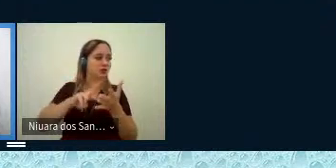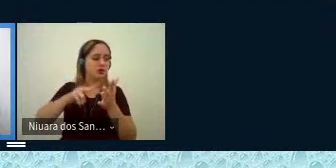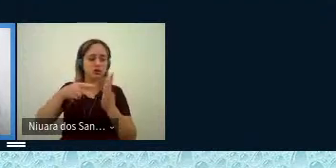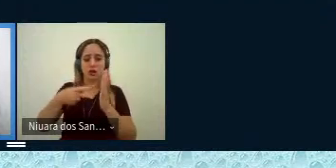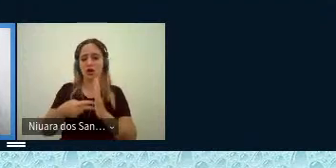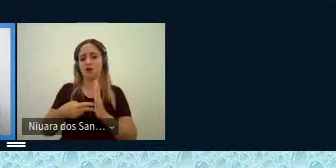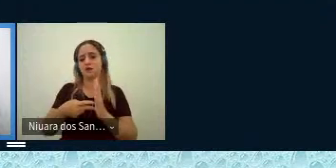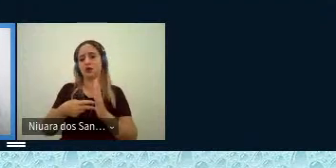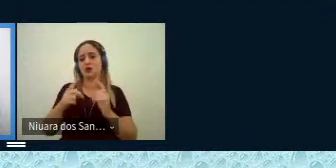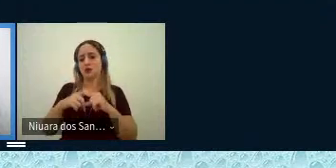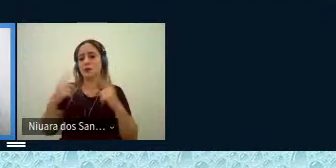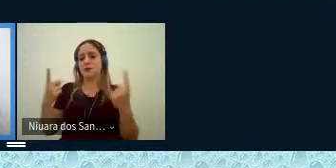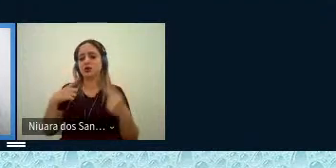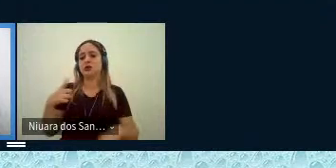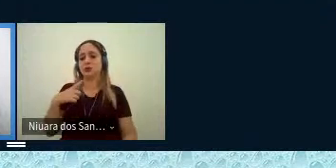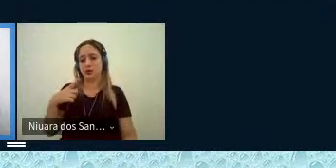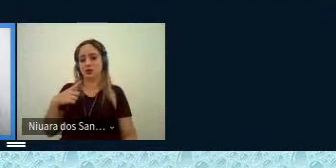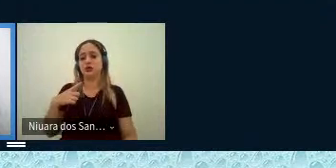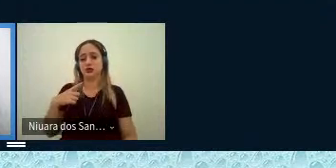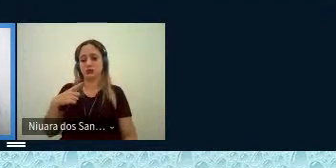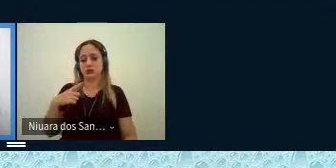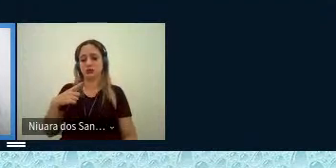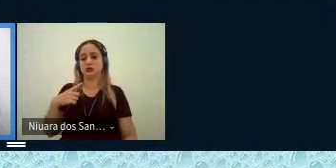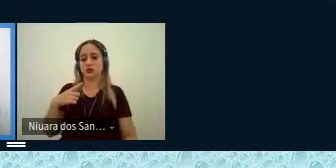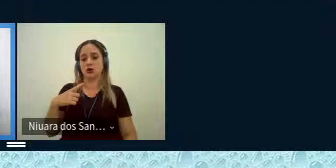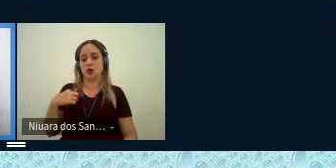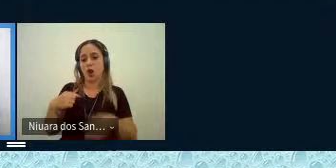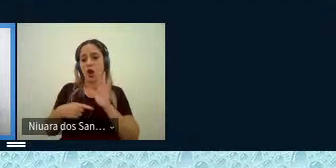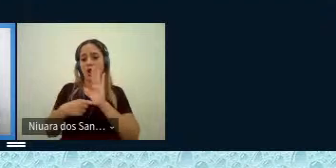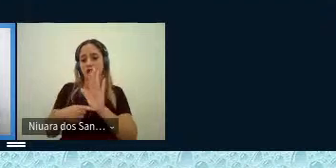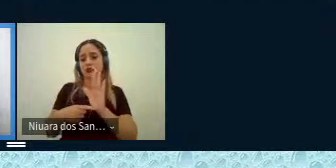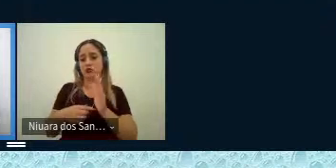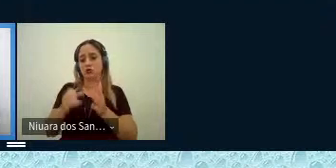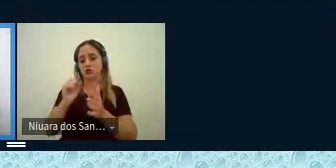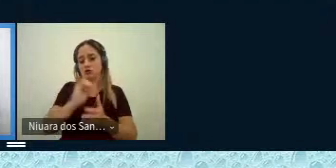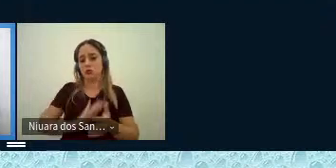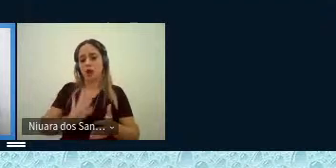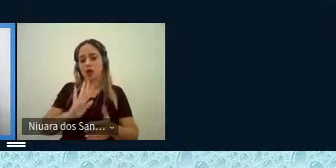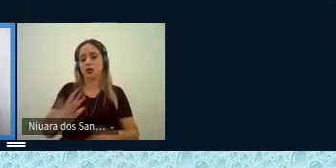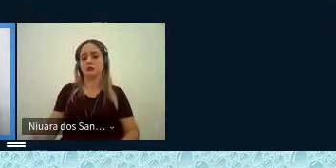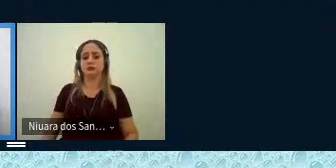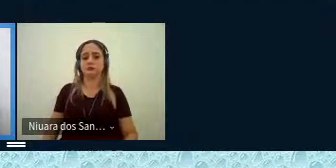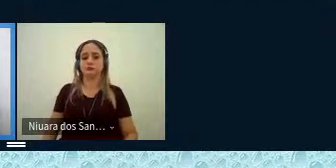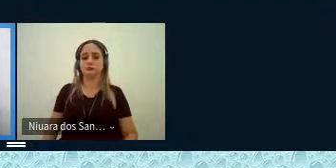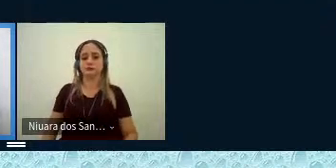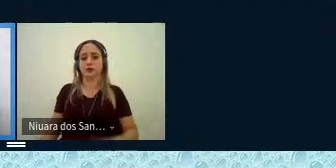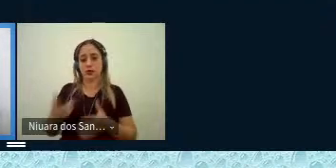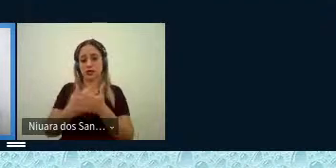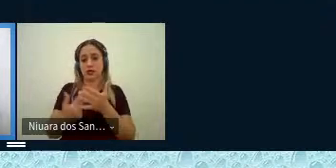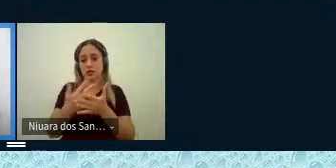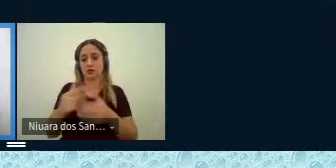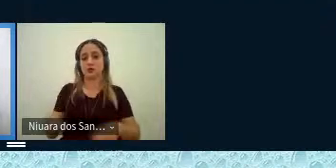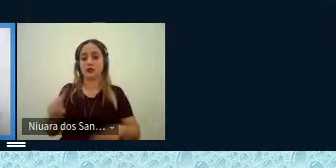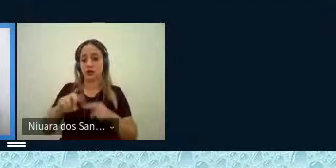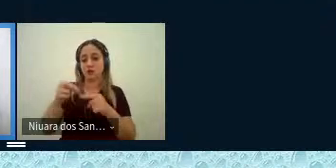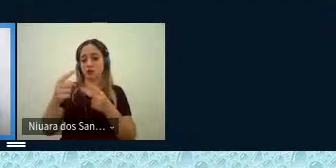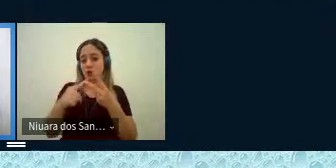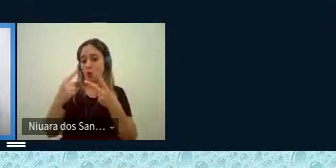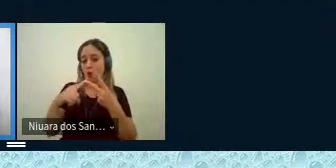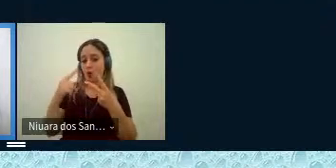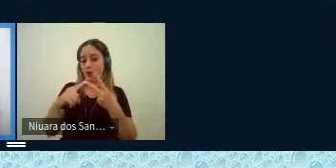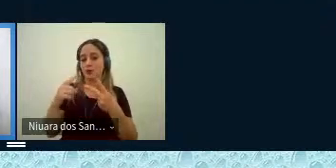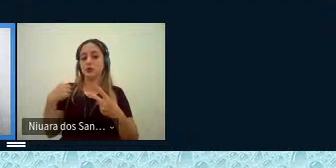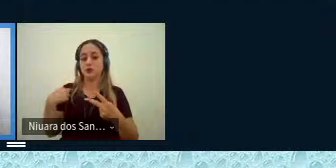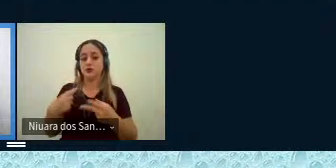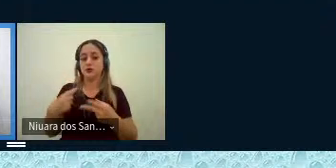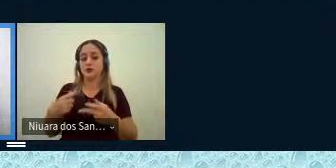mas também tiveram auxílio da ilustração depois quando eu passo para um segundo momento que é o